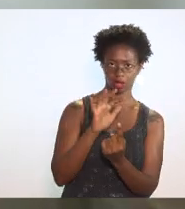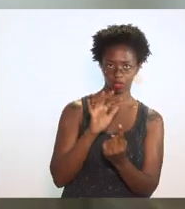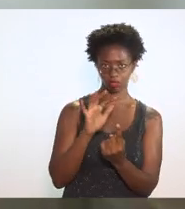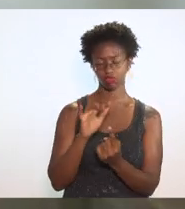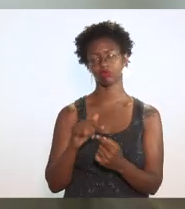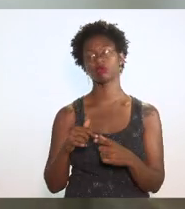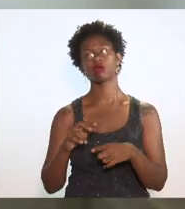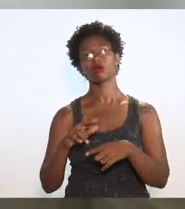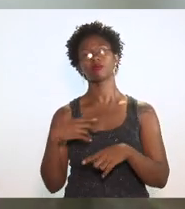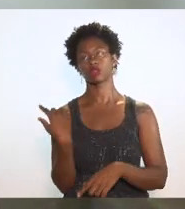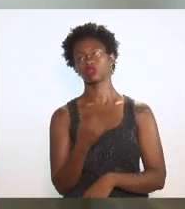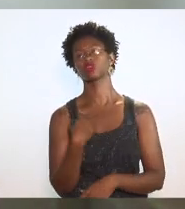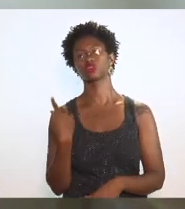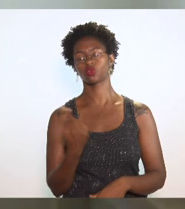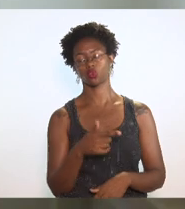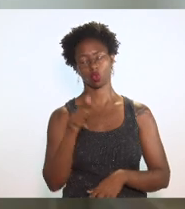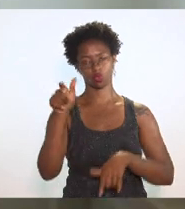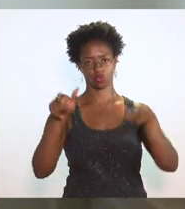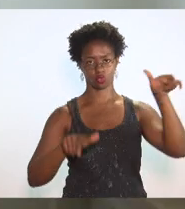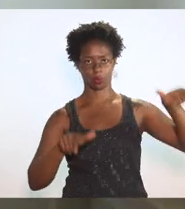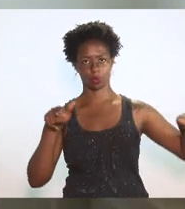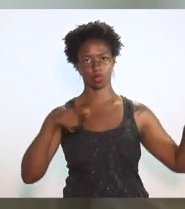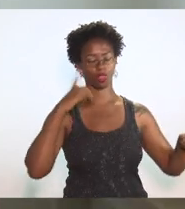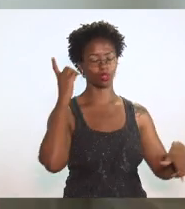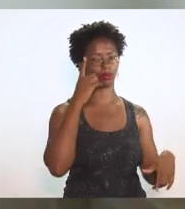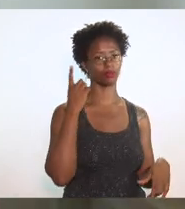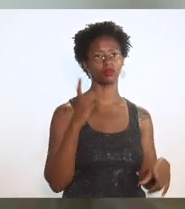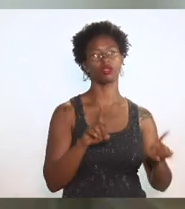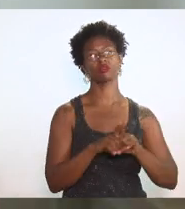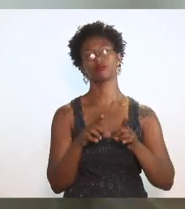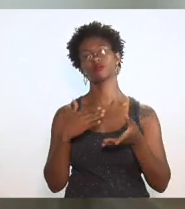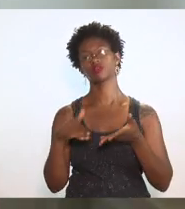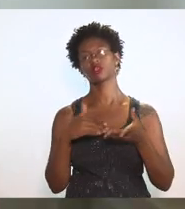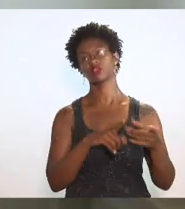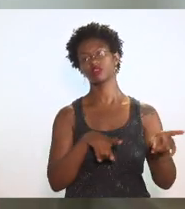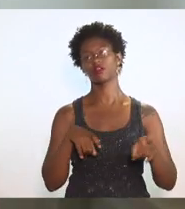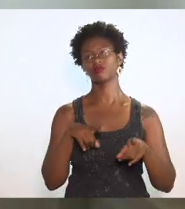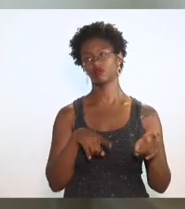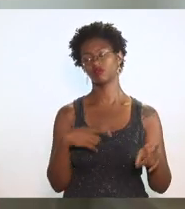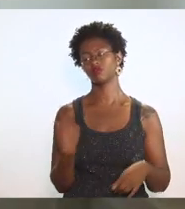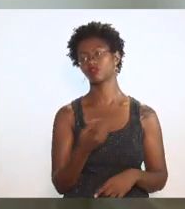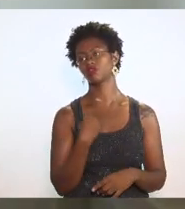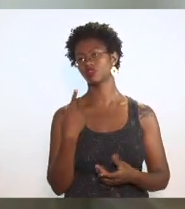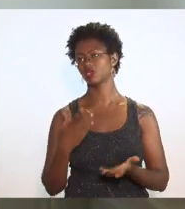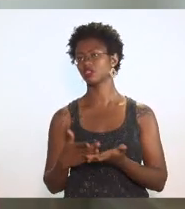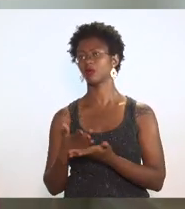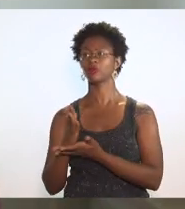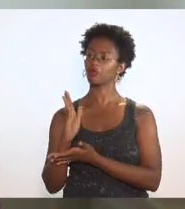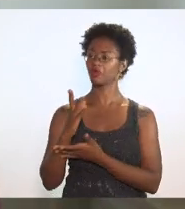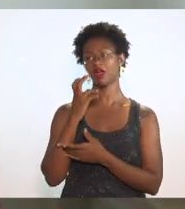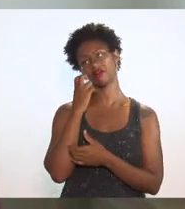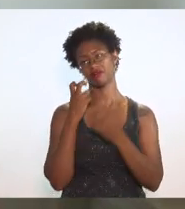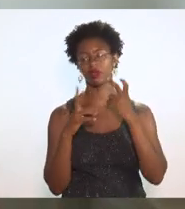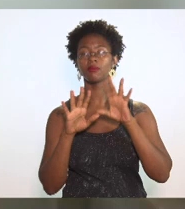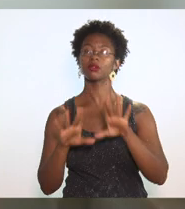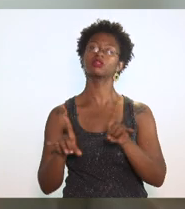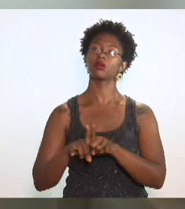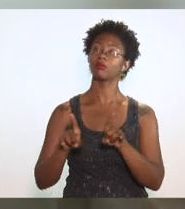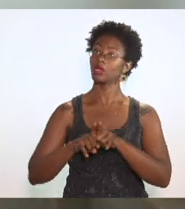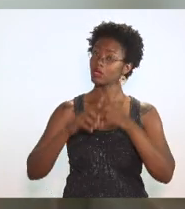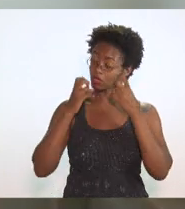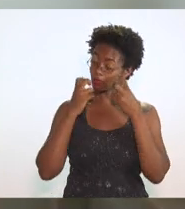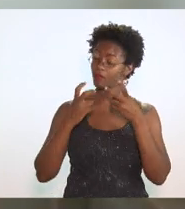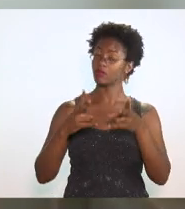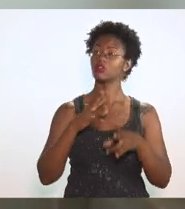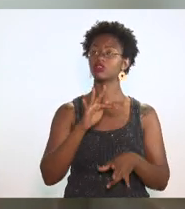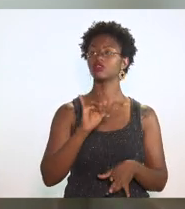que o parlamento e ou a fazenda pudessem chancelar, mas verifico também que a